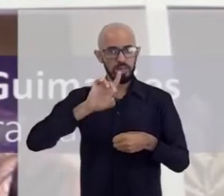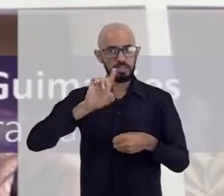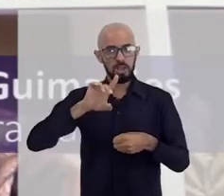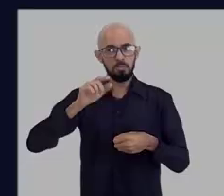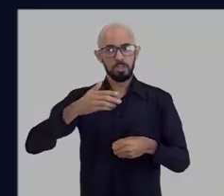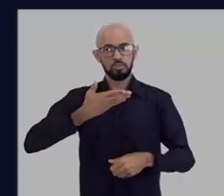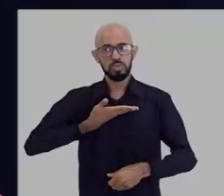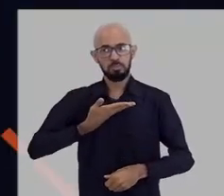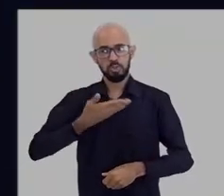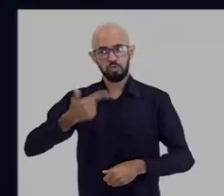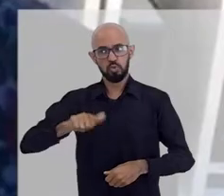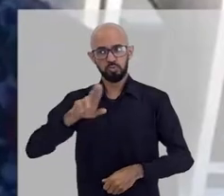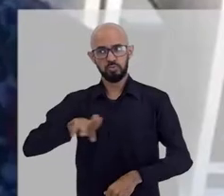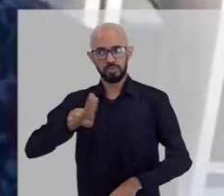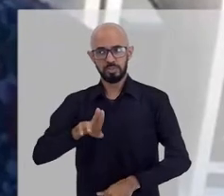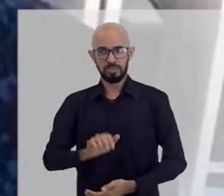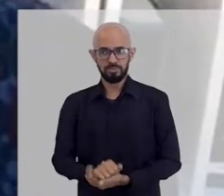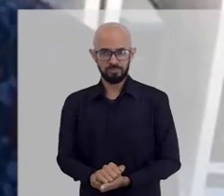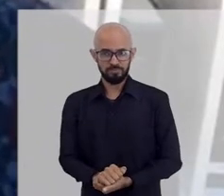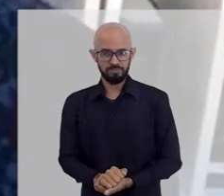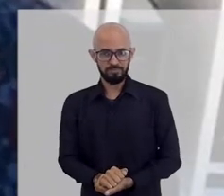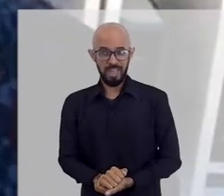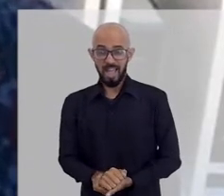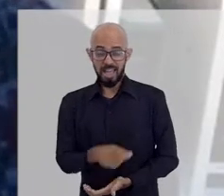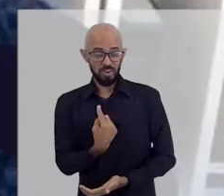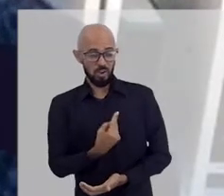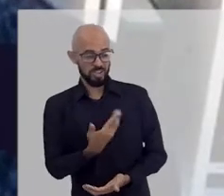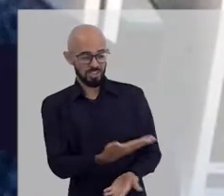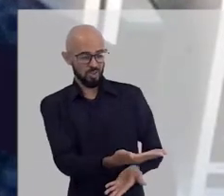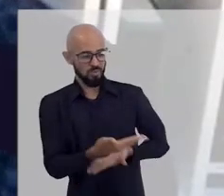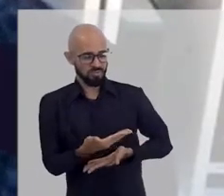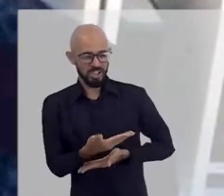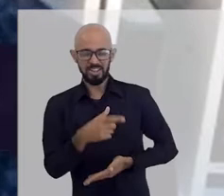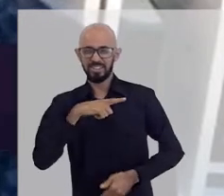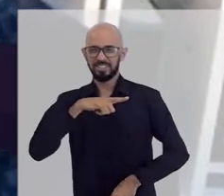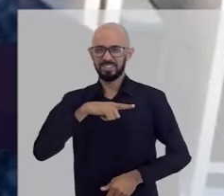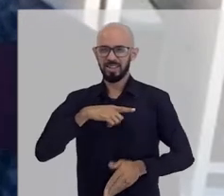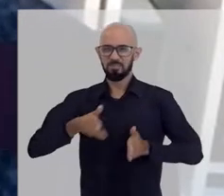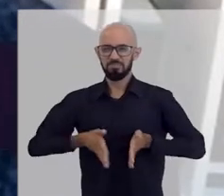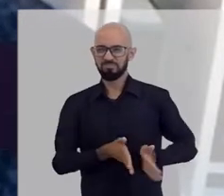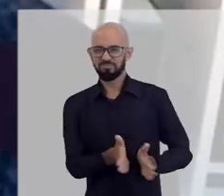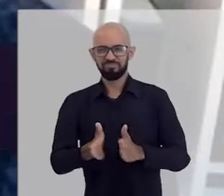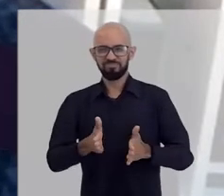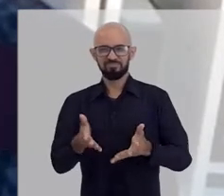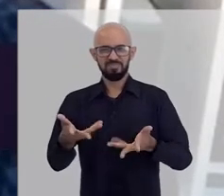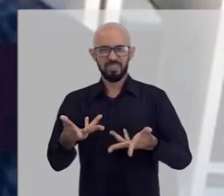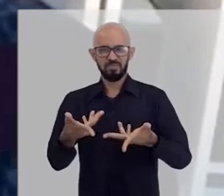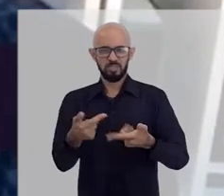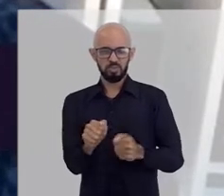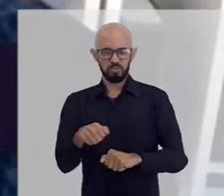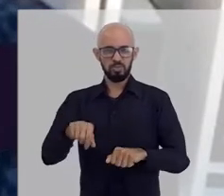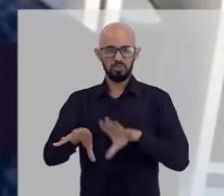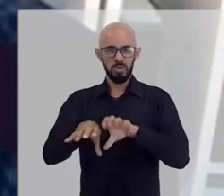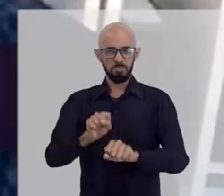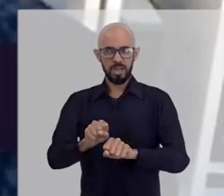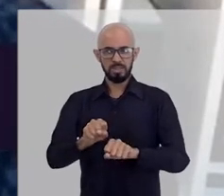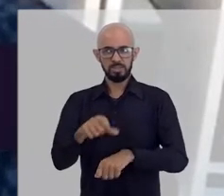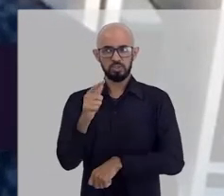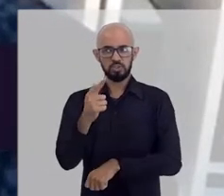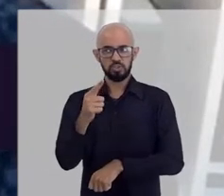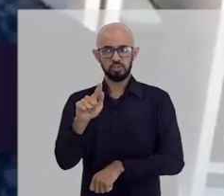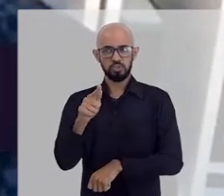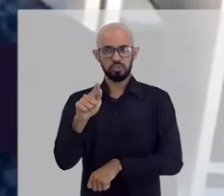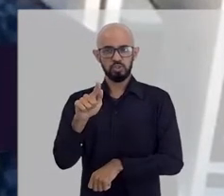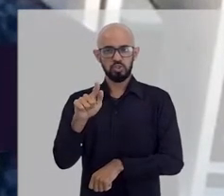universidades. Nossa convidada de hoje tem uma carreira excepcional. Formada em Geologia pela Universidade